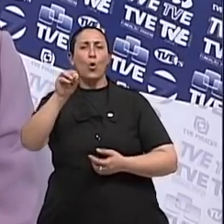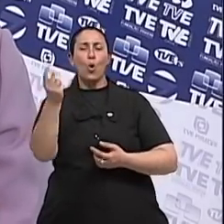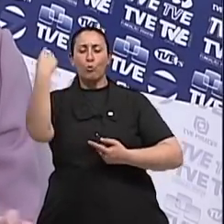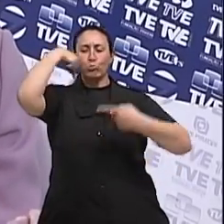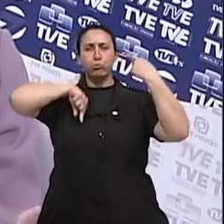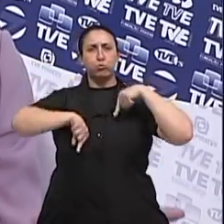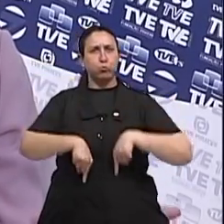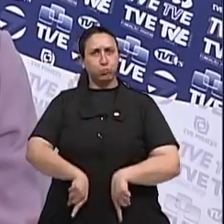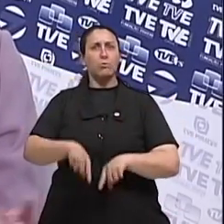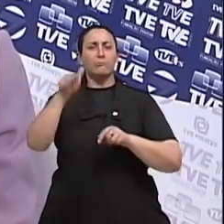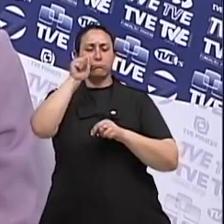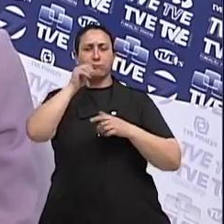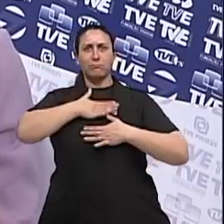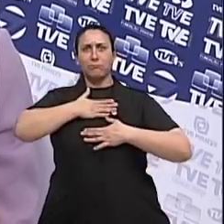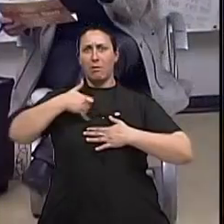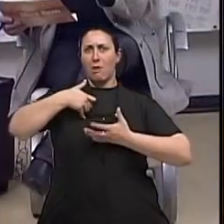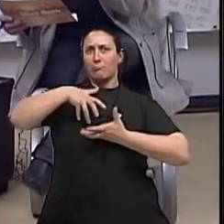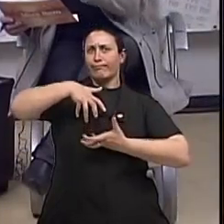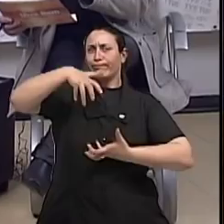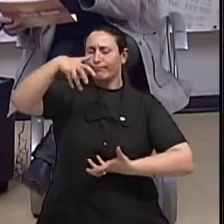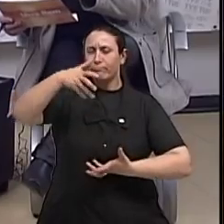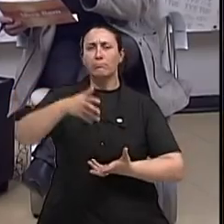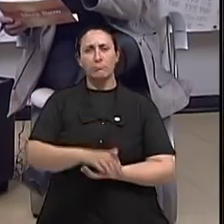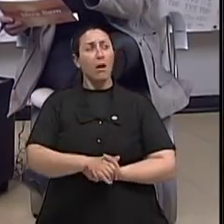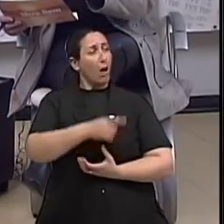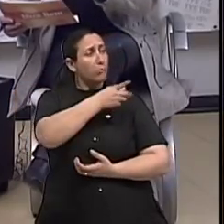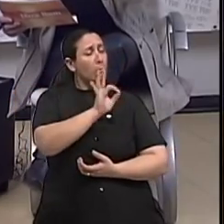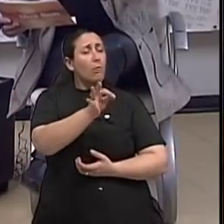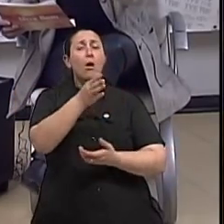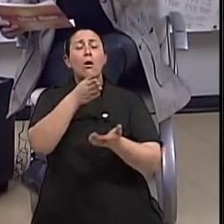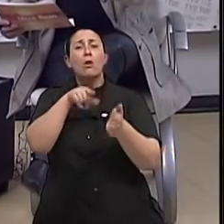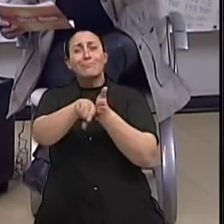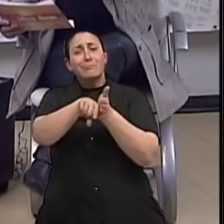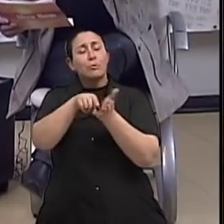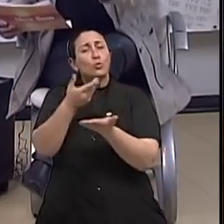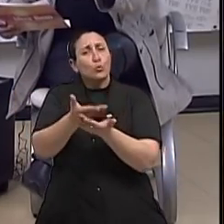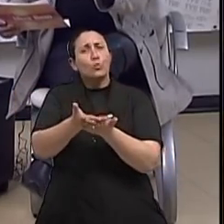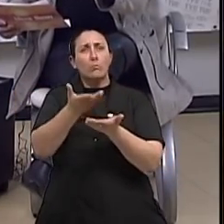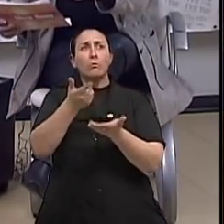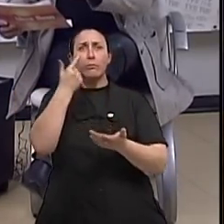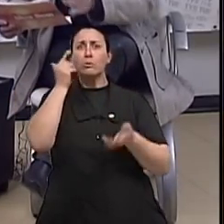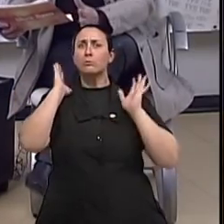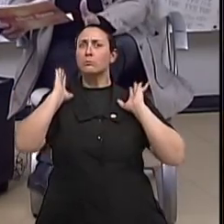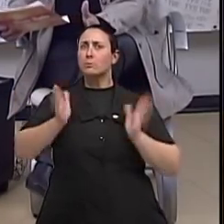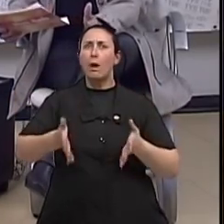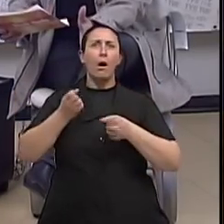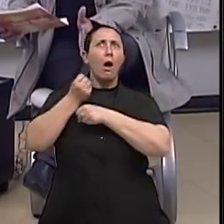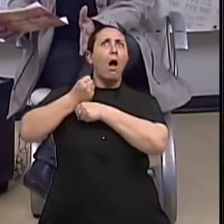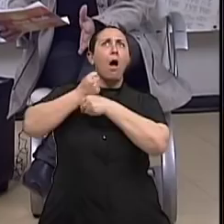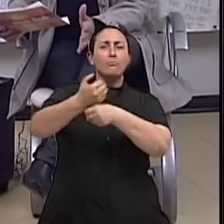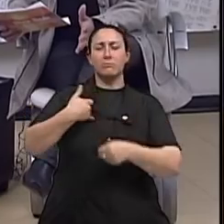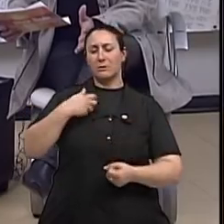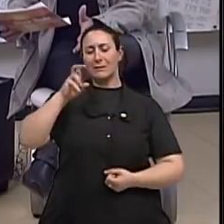do câncer, de mama, geralmente. Os estudos continuam e isso modificou, né? Assim, fez-se 50 anos, tem que repor os hormônios. Não quer dizer?